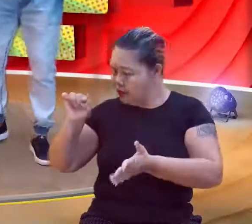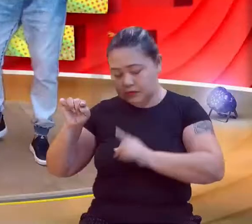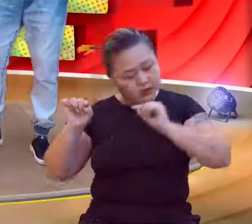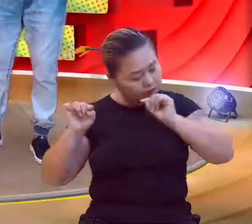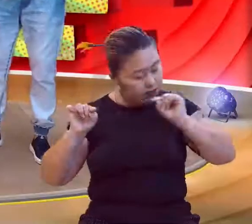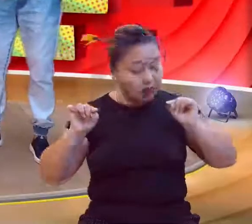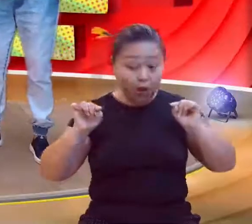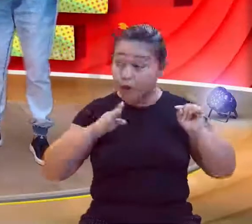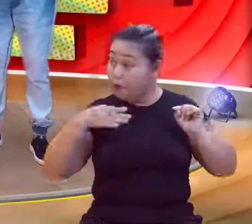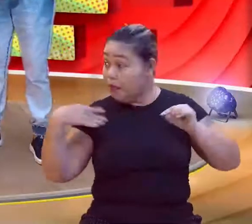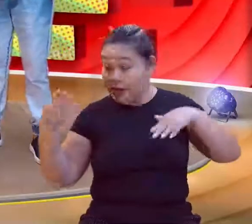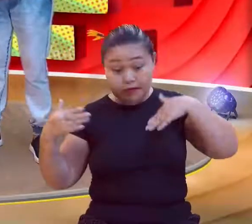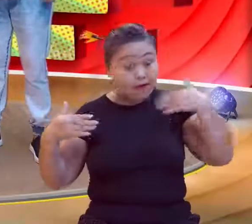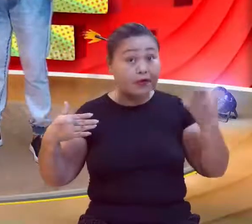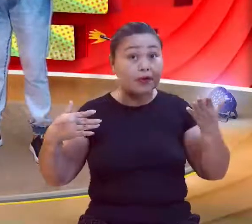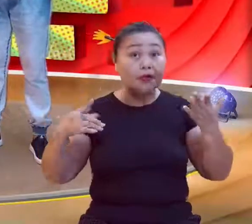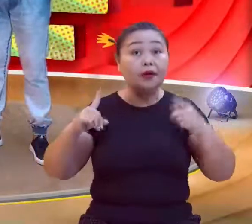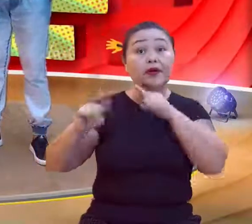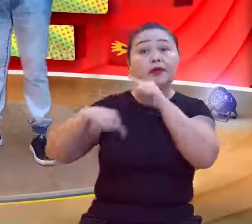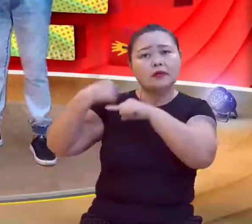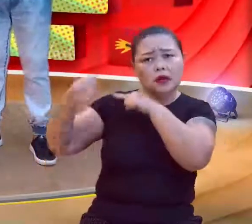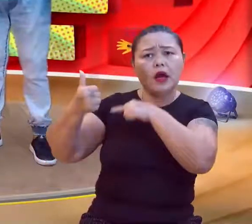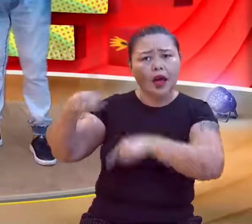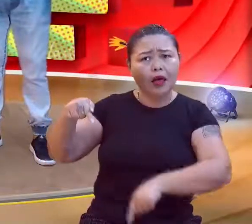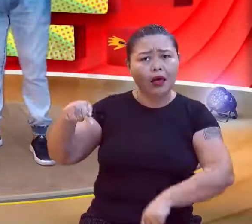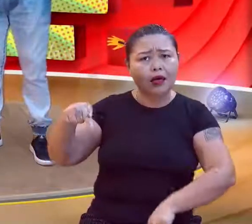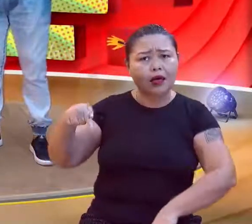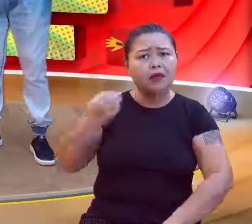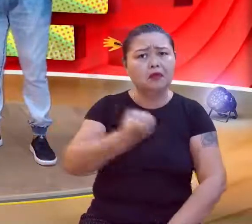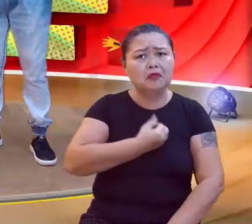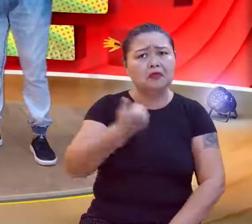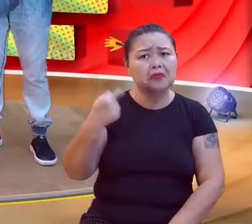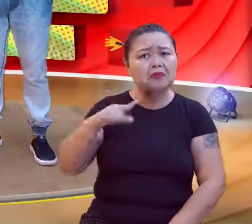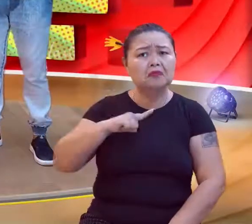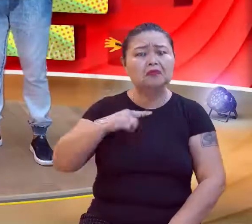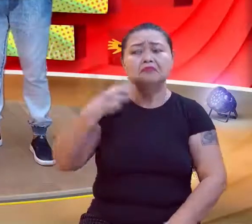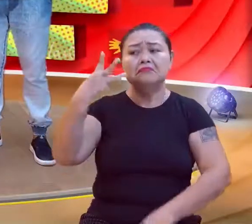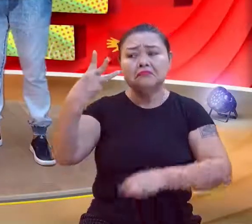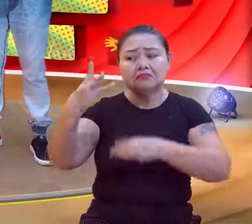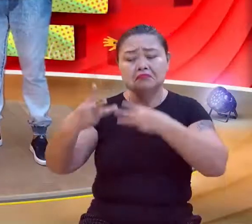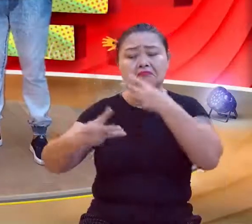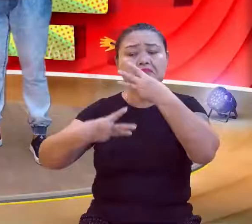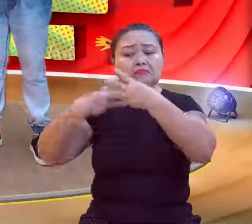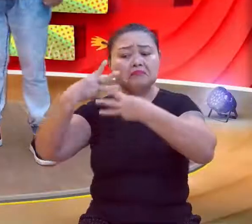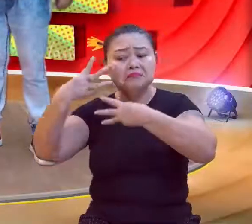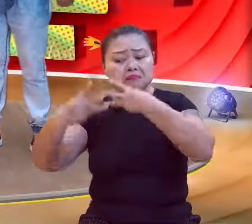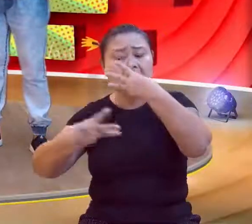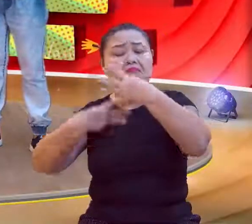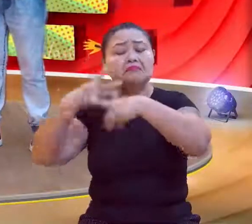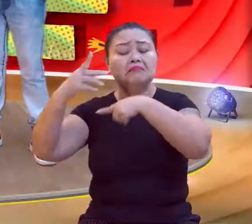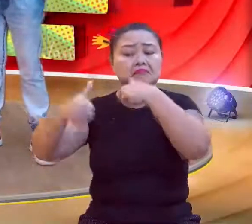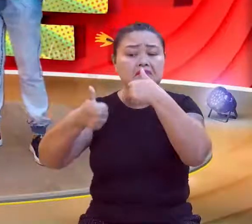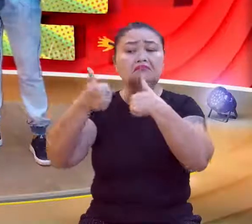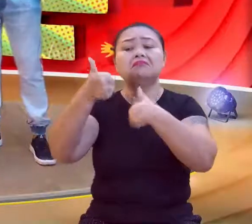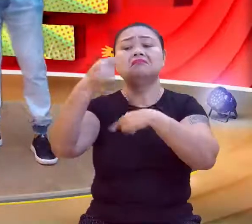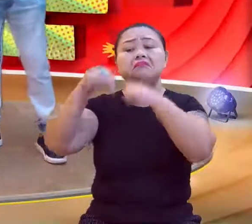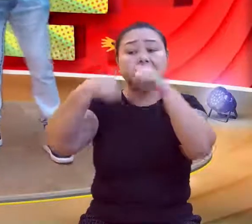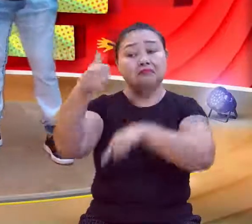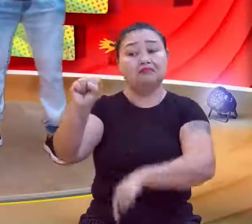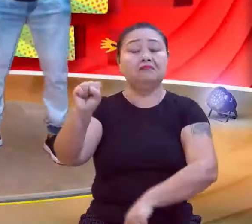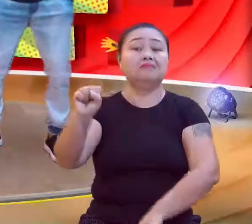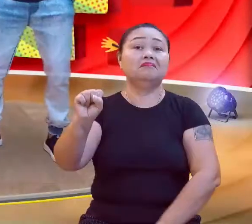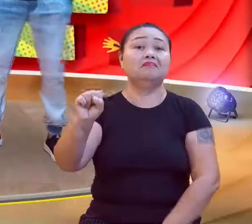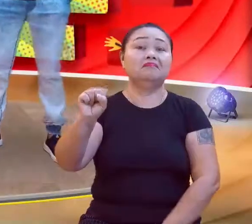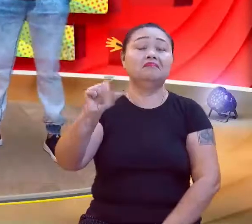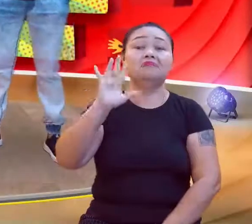infinita para os dois lados. o próximo termo é 17? Ali está indo de 3 em 3, né? 3, 6, 9, 12, 15. Então, a resposta Então, a